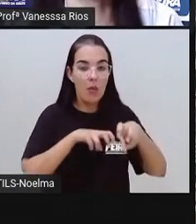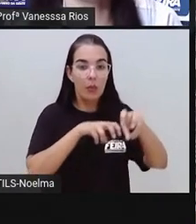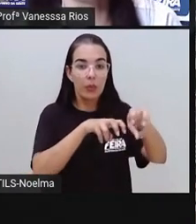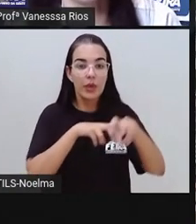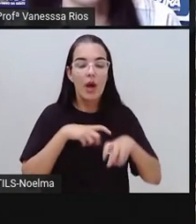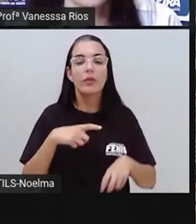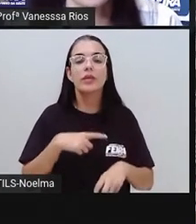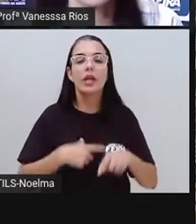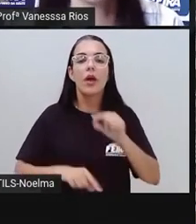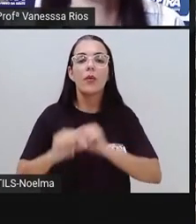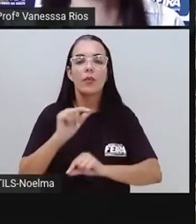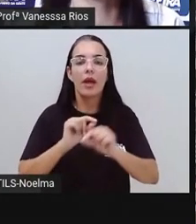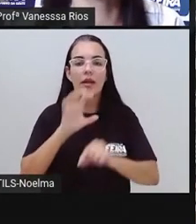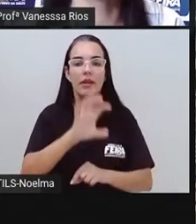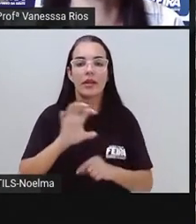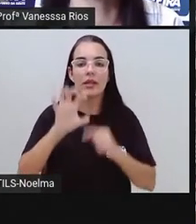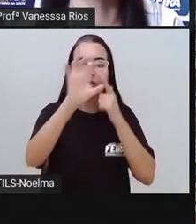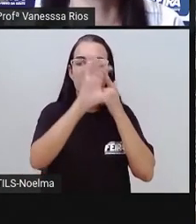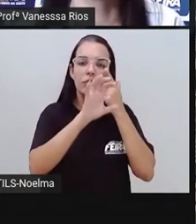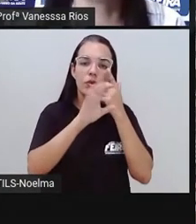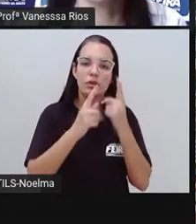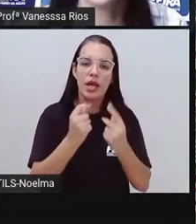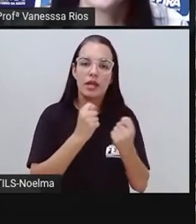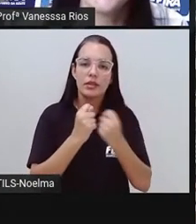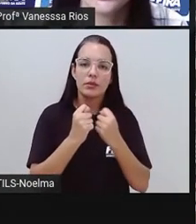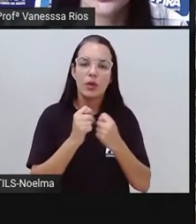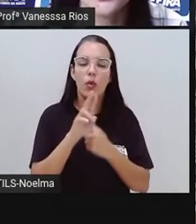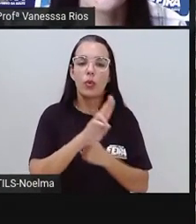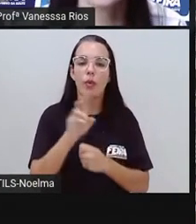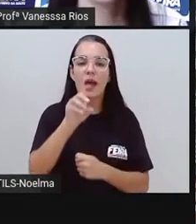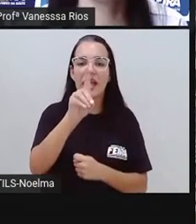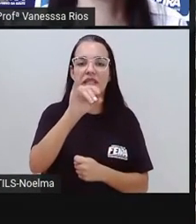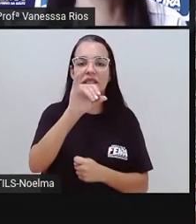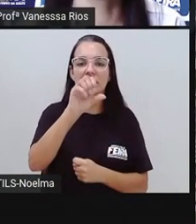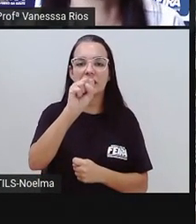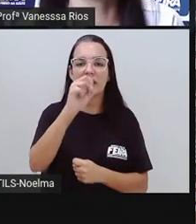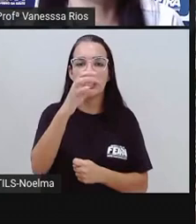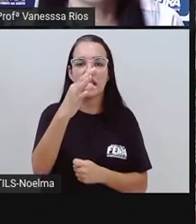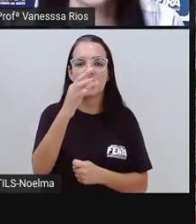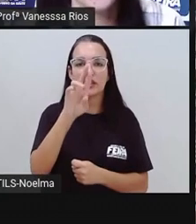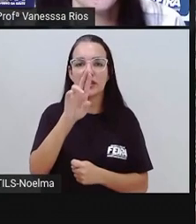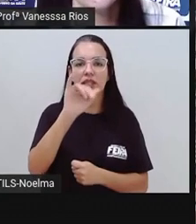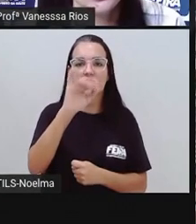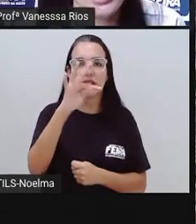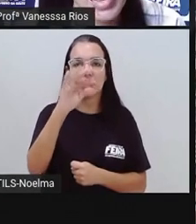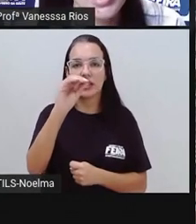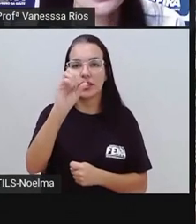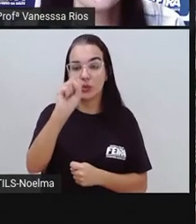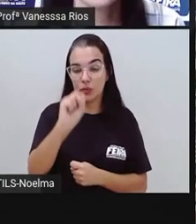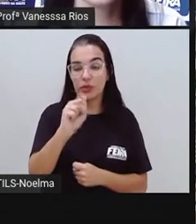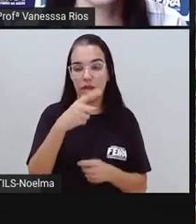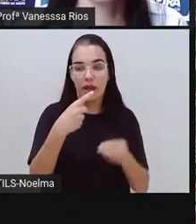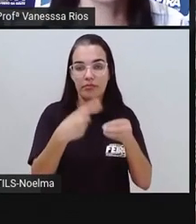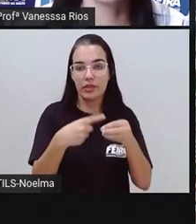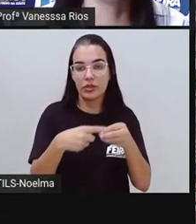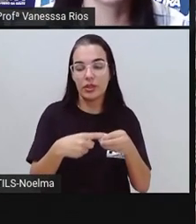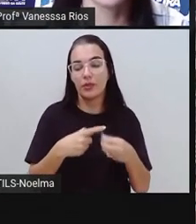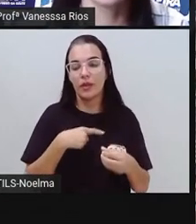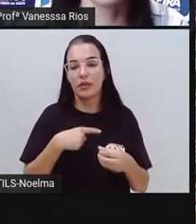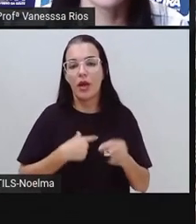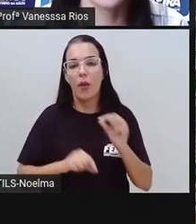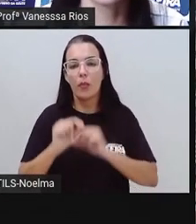administrativas, que são chamadas de distritos, que são divisões territoriais que